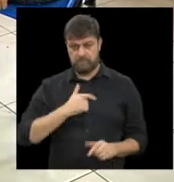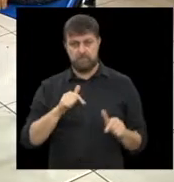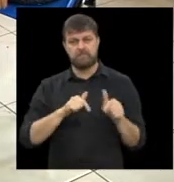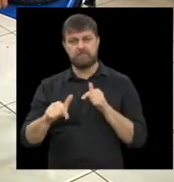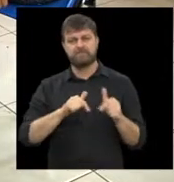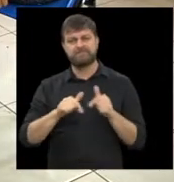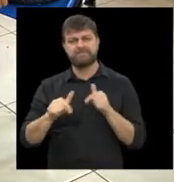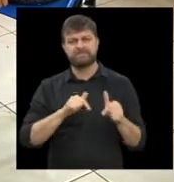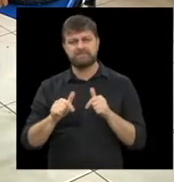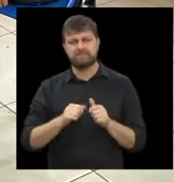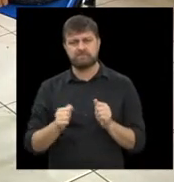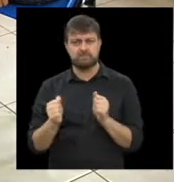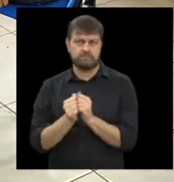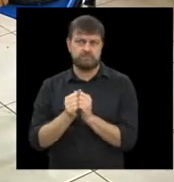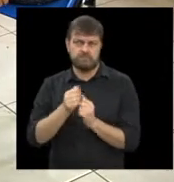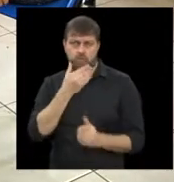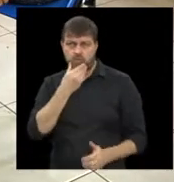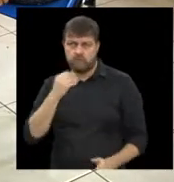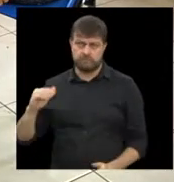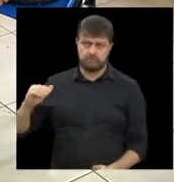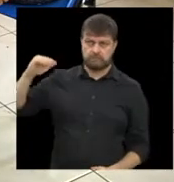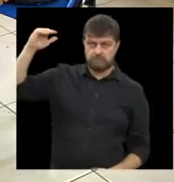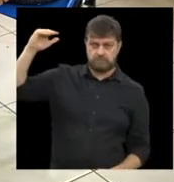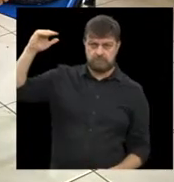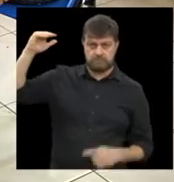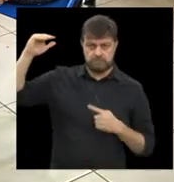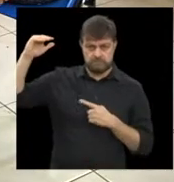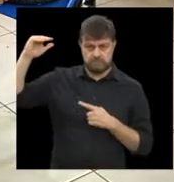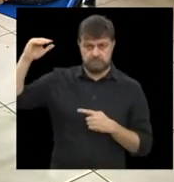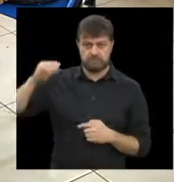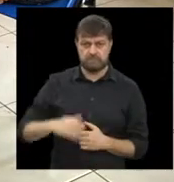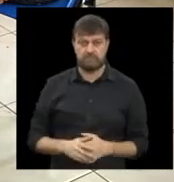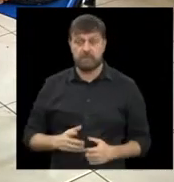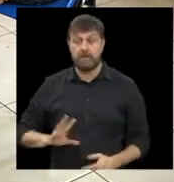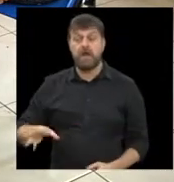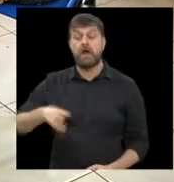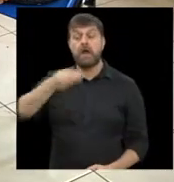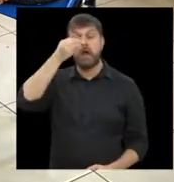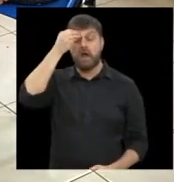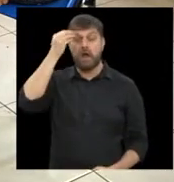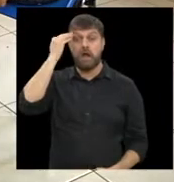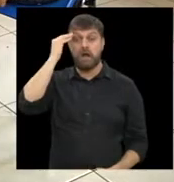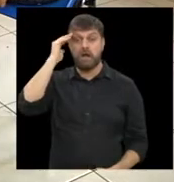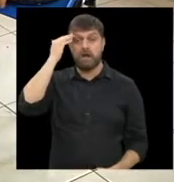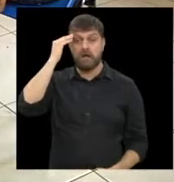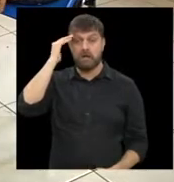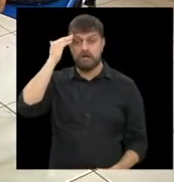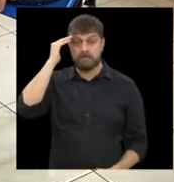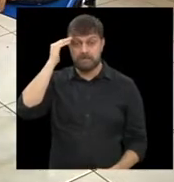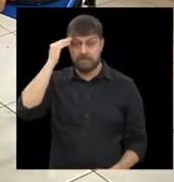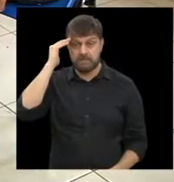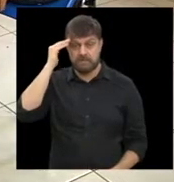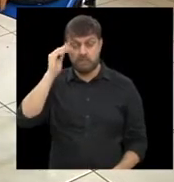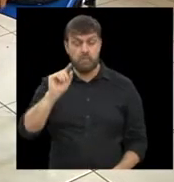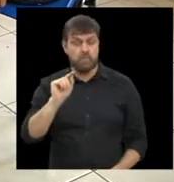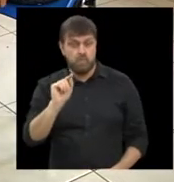um homem que passou a entender, né, que